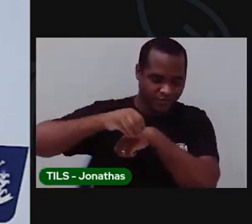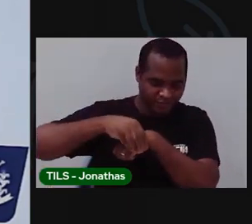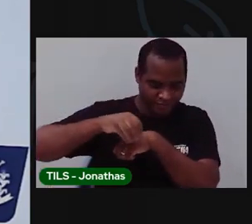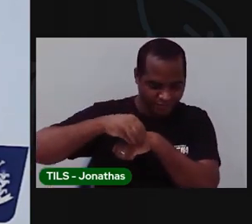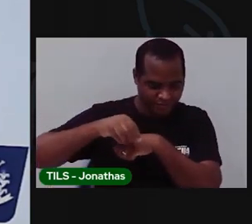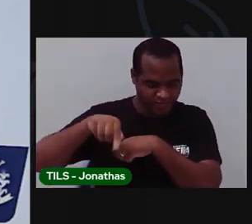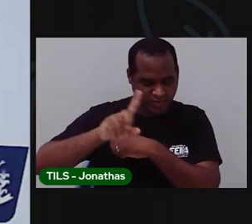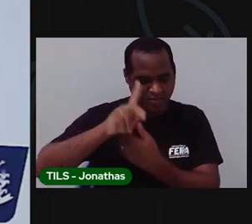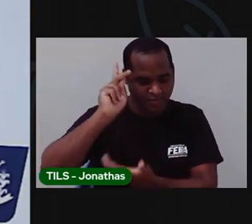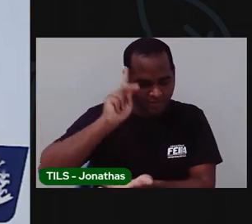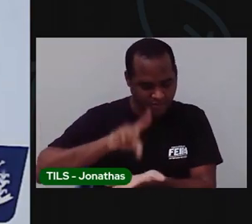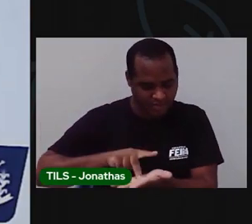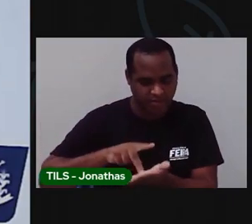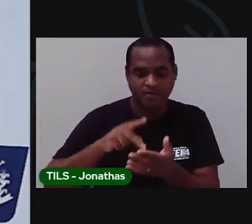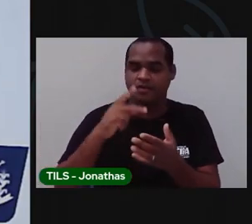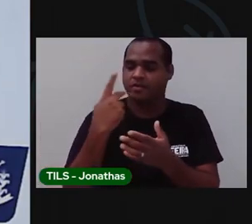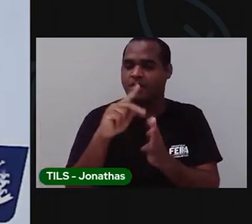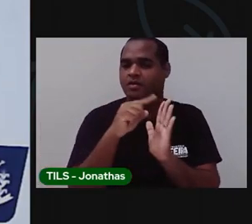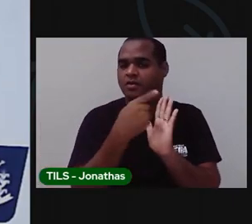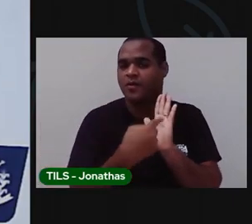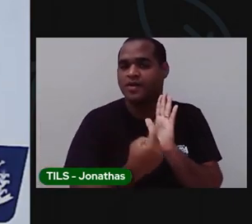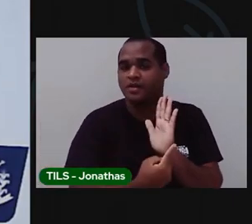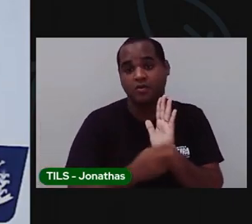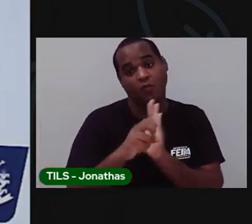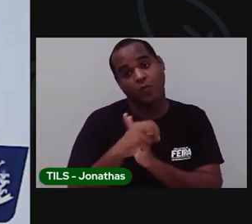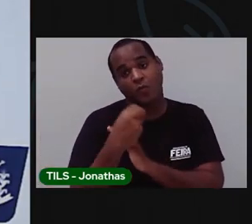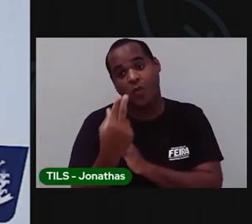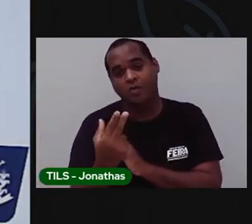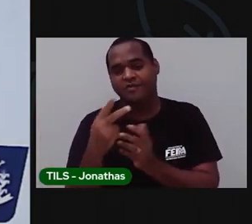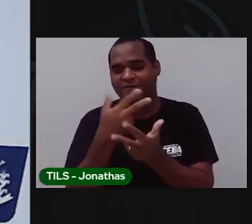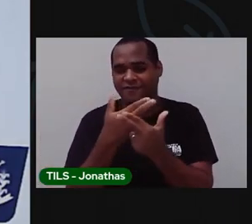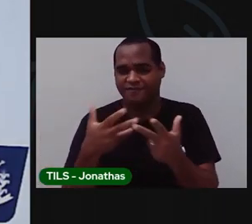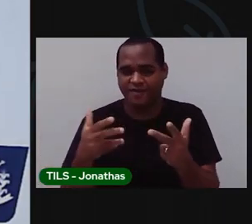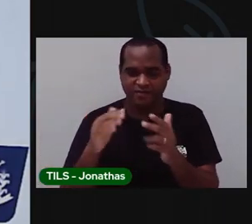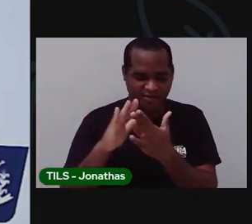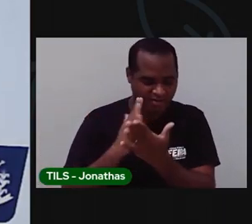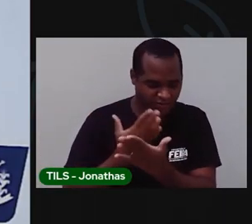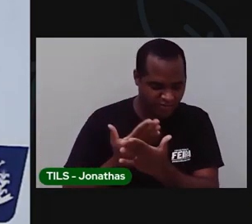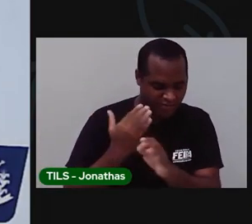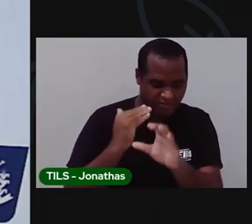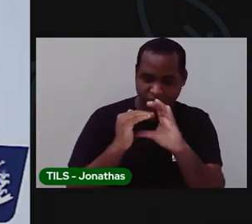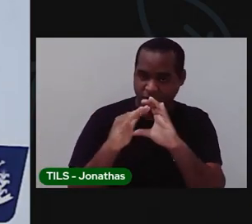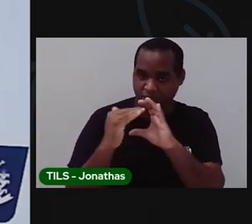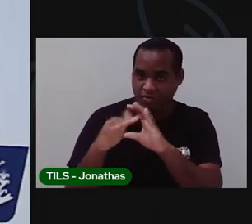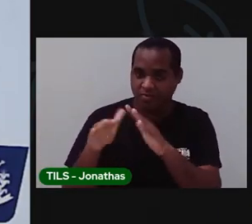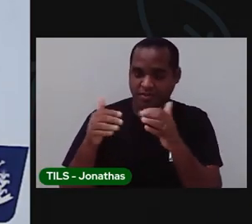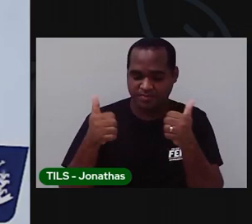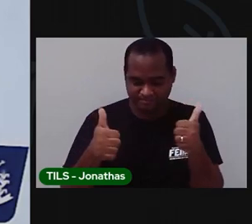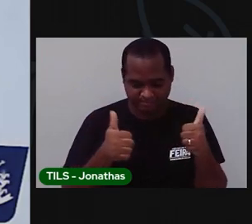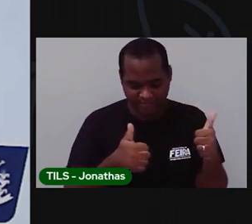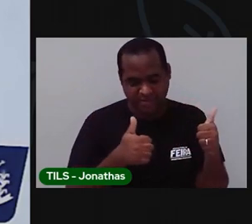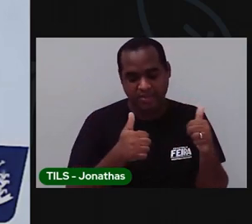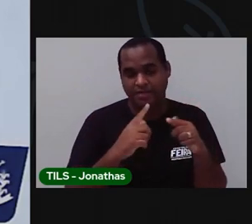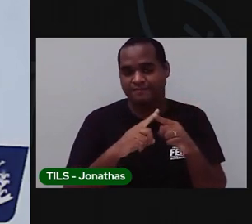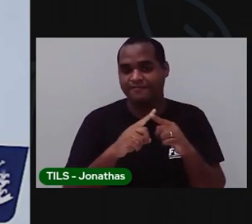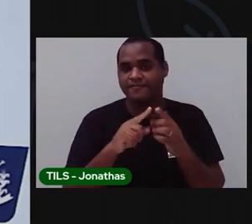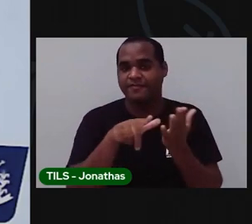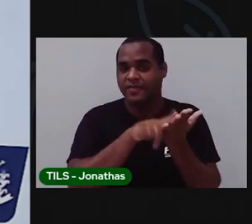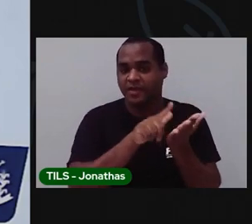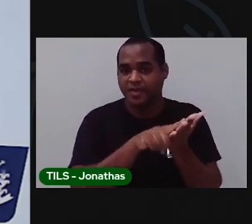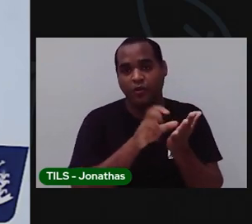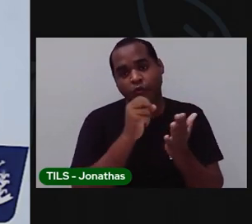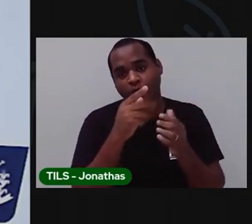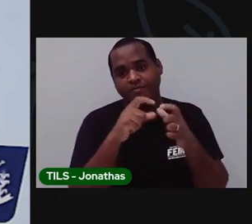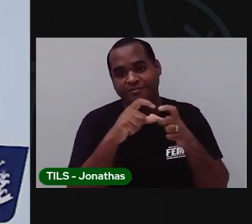realizada no caderno. Ou no material que a escola enviou para você. Papel pautado. Ou papel